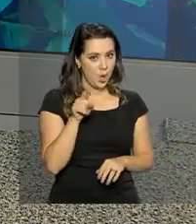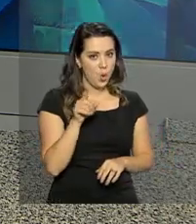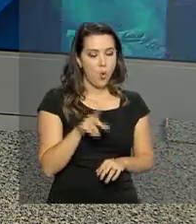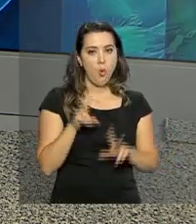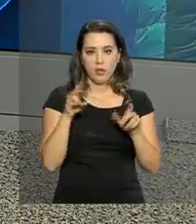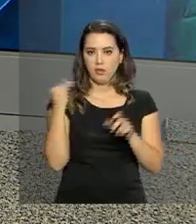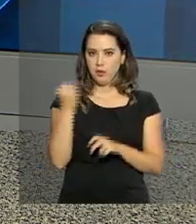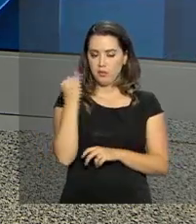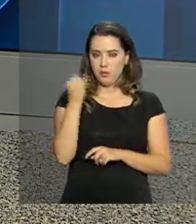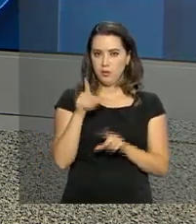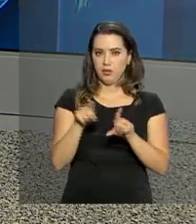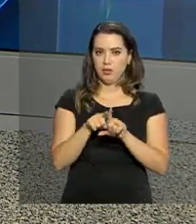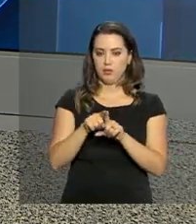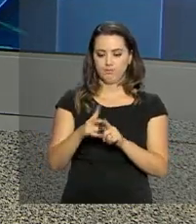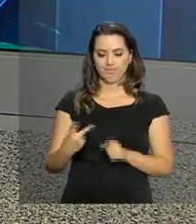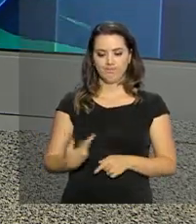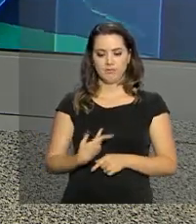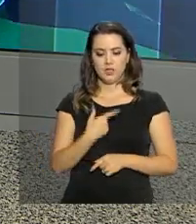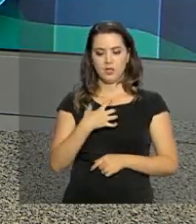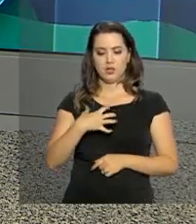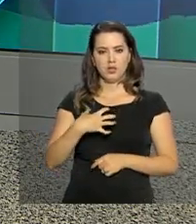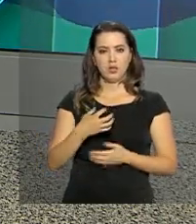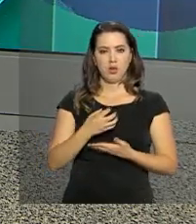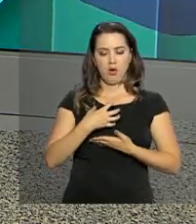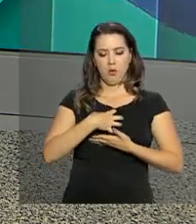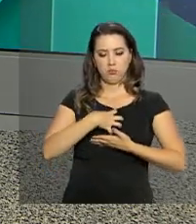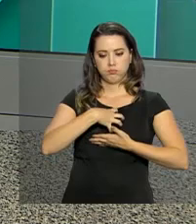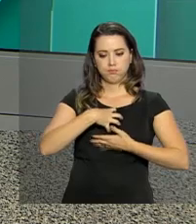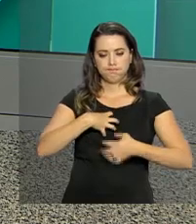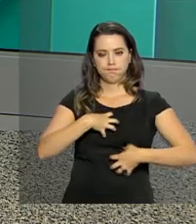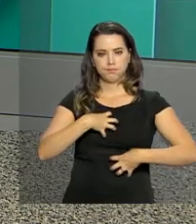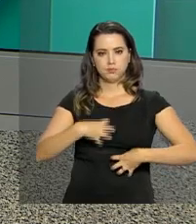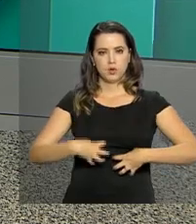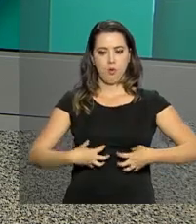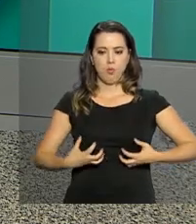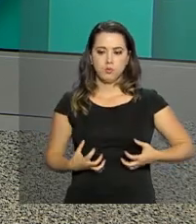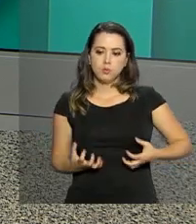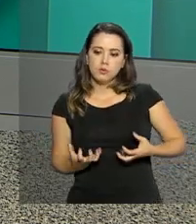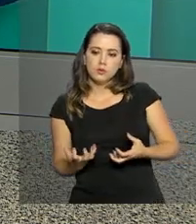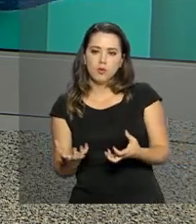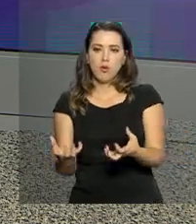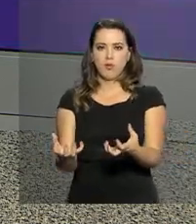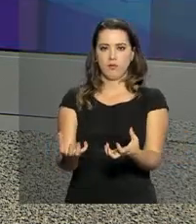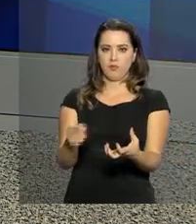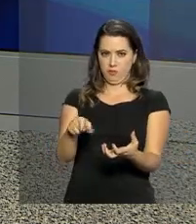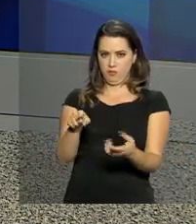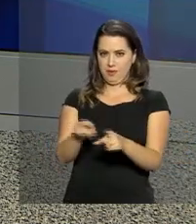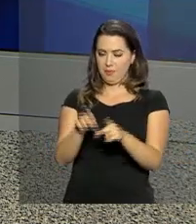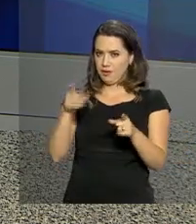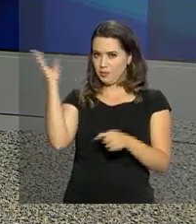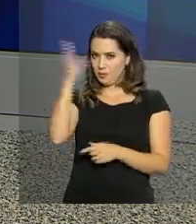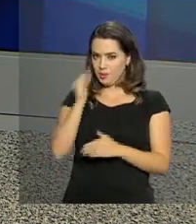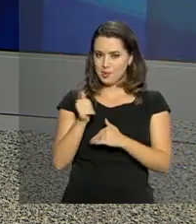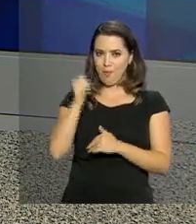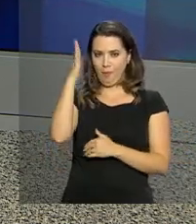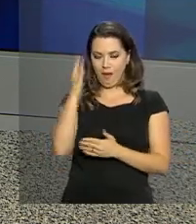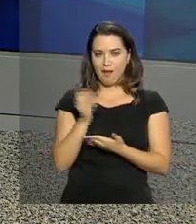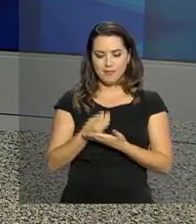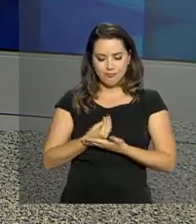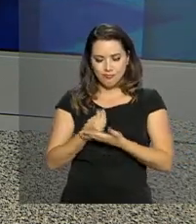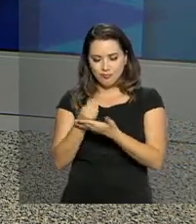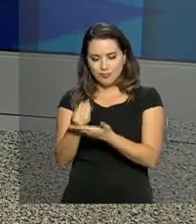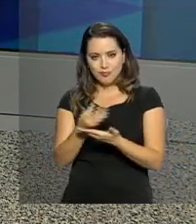para as famílias porque remete ao momento doloroso que é a morte de um ente querido. Mas o Brasil vem aumentando o número de doações